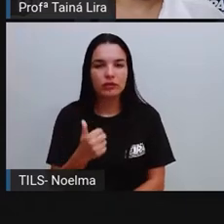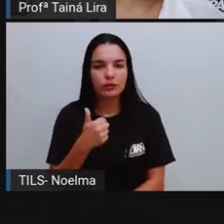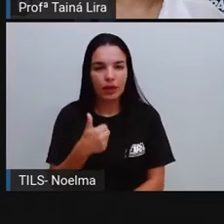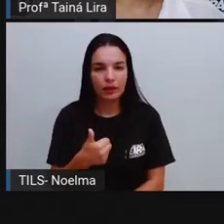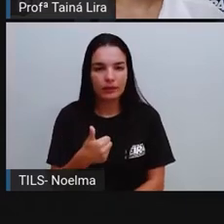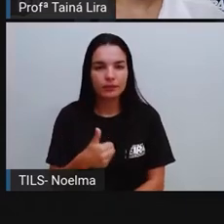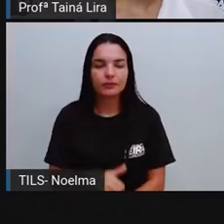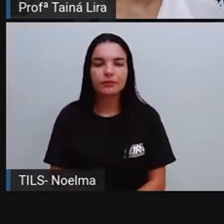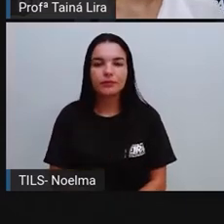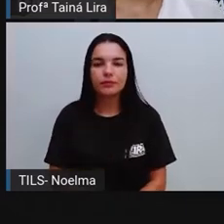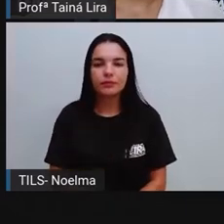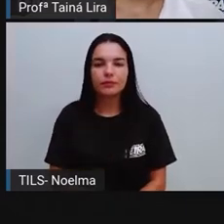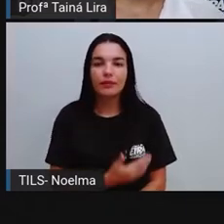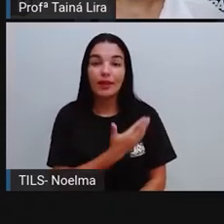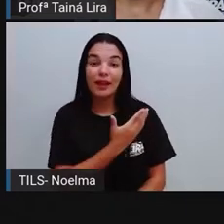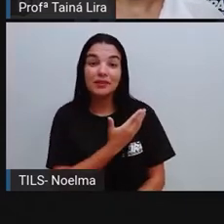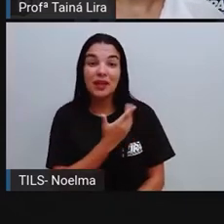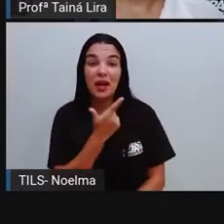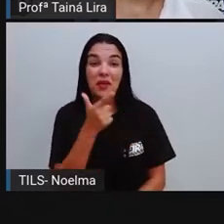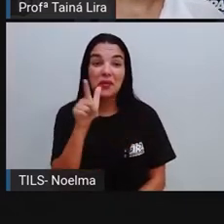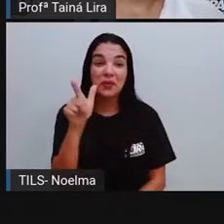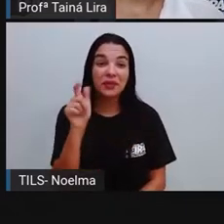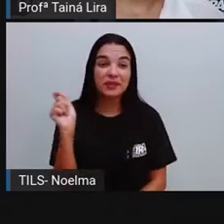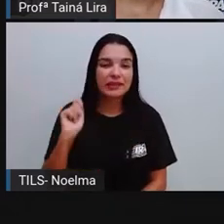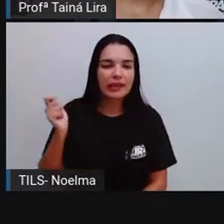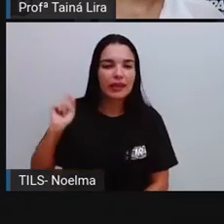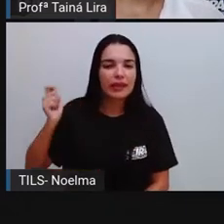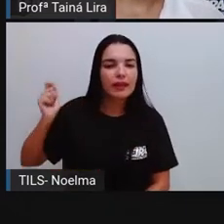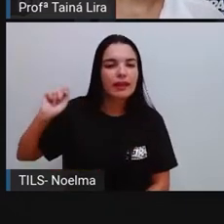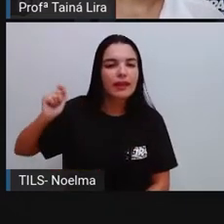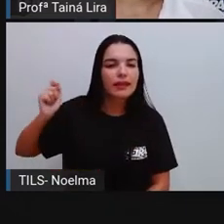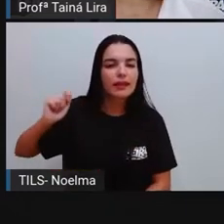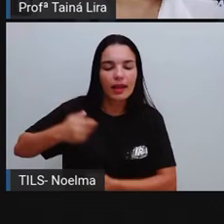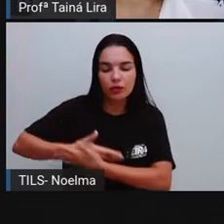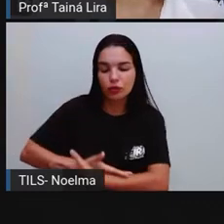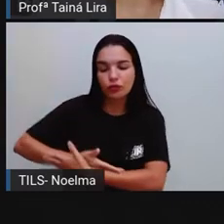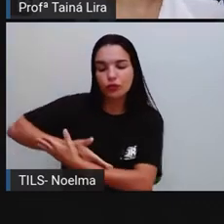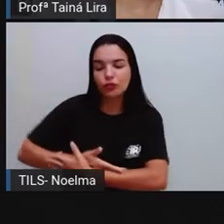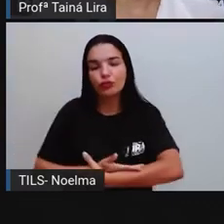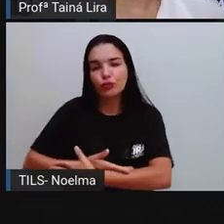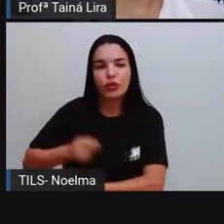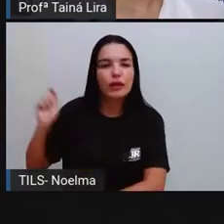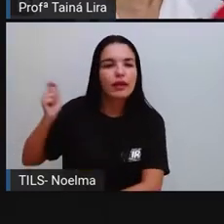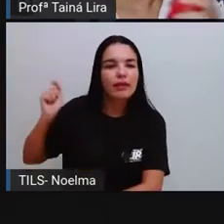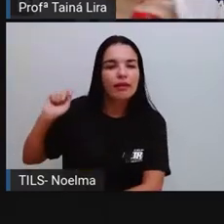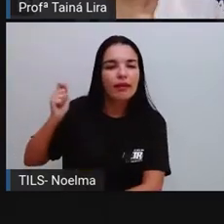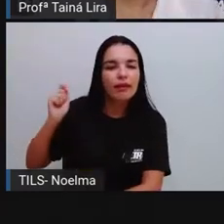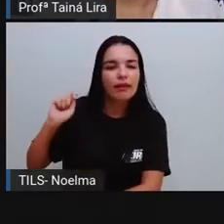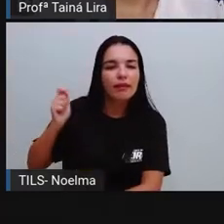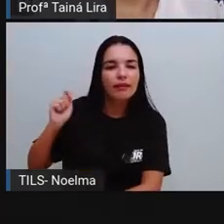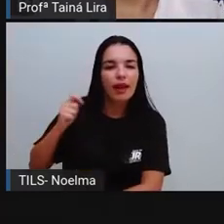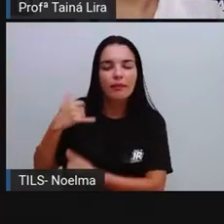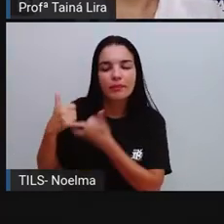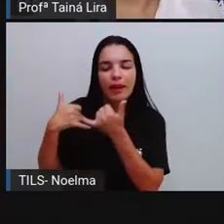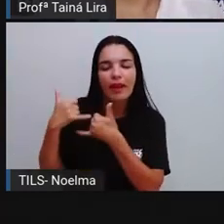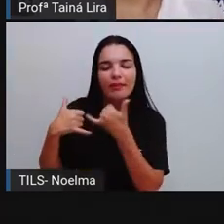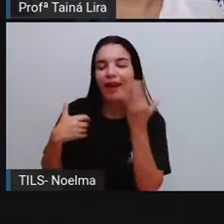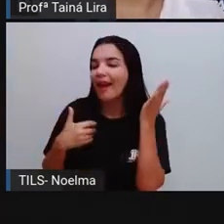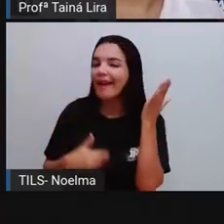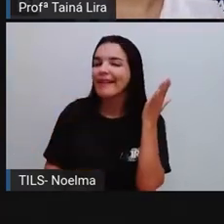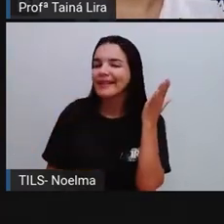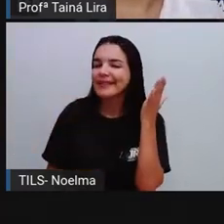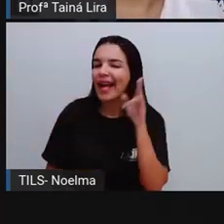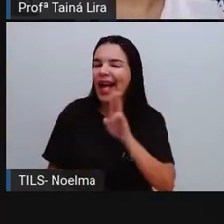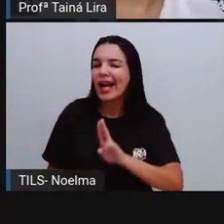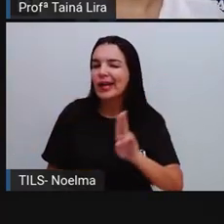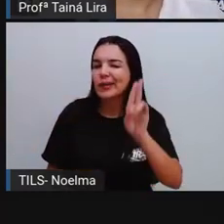Tá bom? Vamos ver? E esse daqui, Quem sabe o nome dessa figura? É um brinquedinho aí, Que a gente